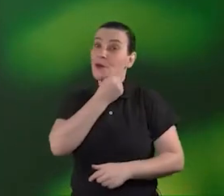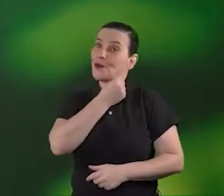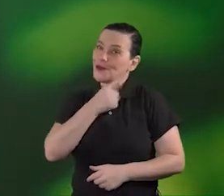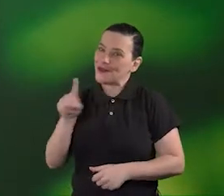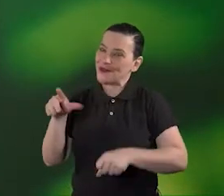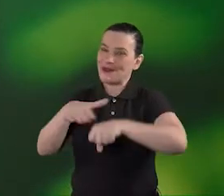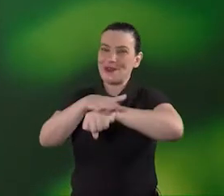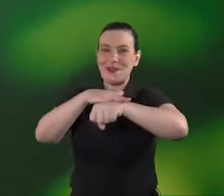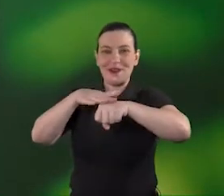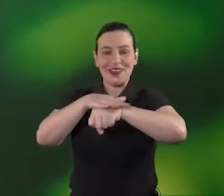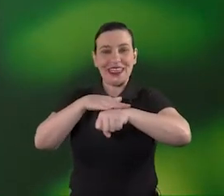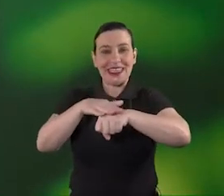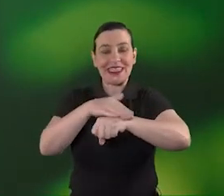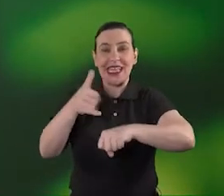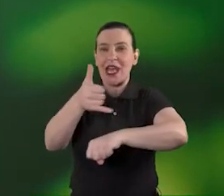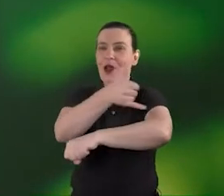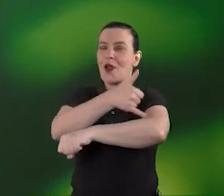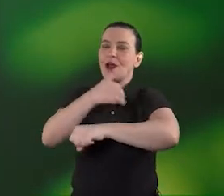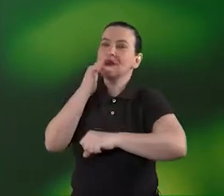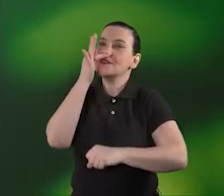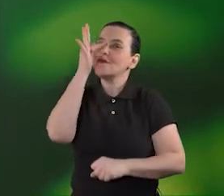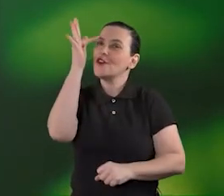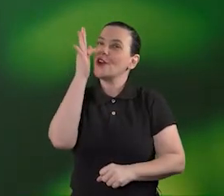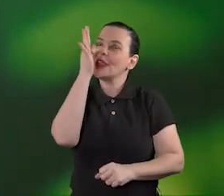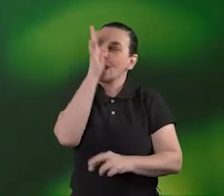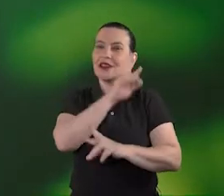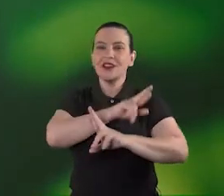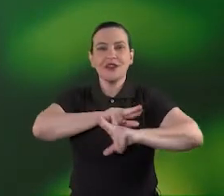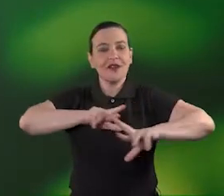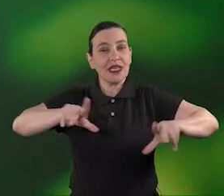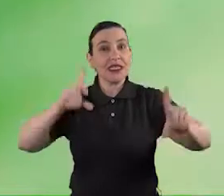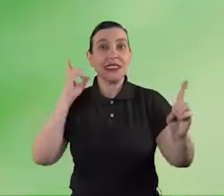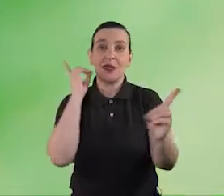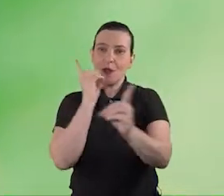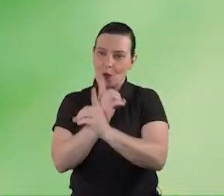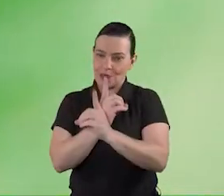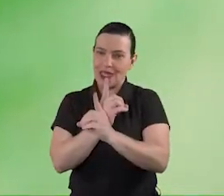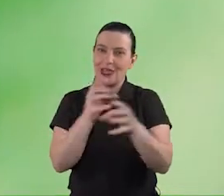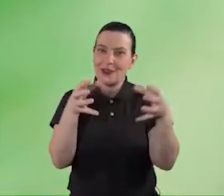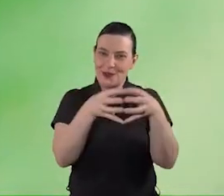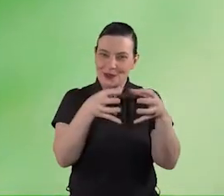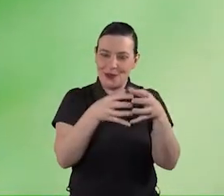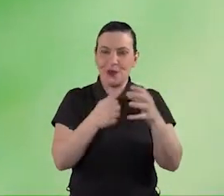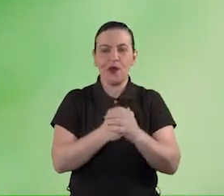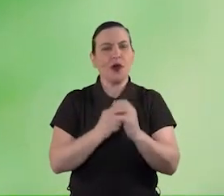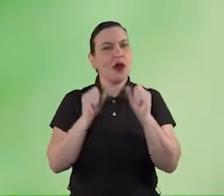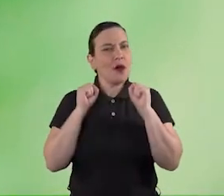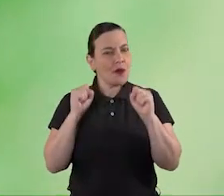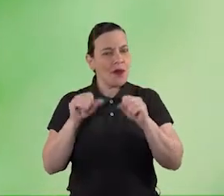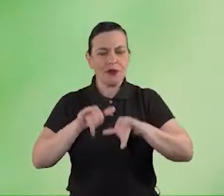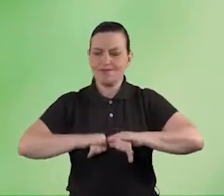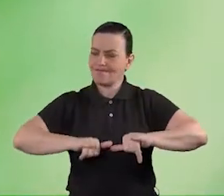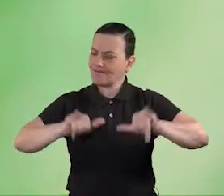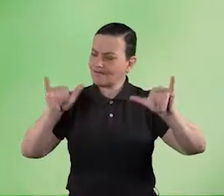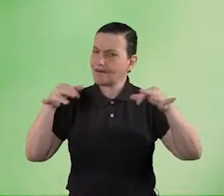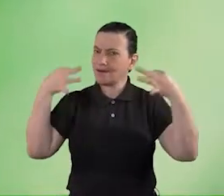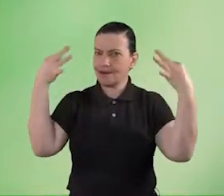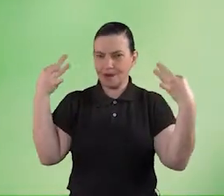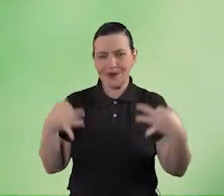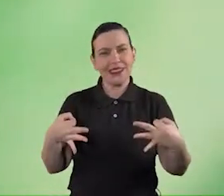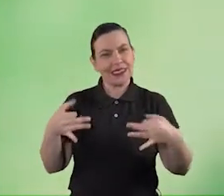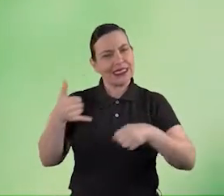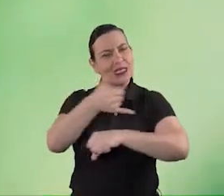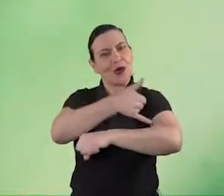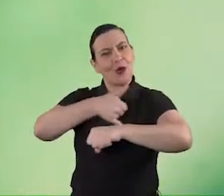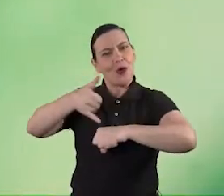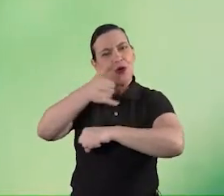conversar sobre cinco óleos florais diferentes que são encontrados nesse mix podemos fazer uma afirmação ampla sobre óleos florais